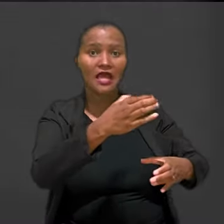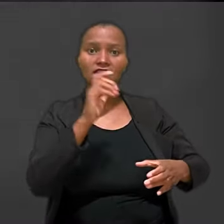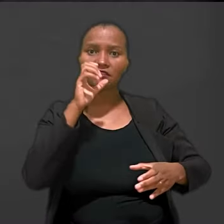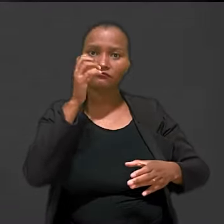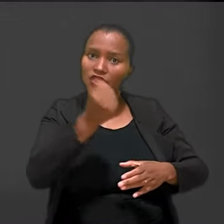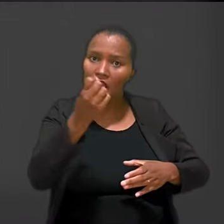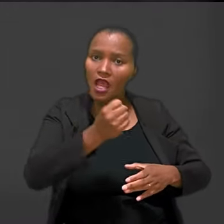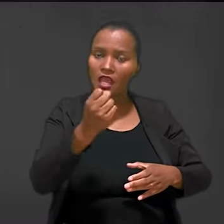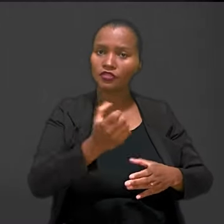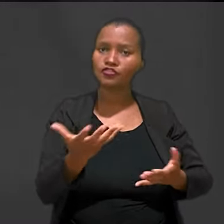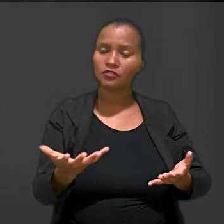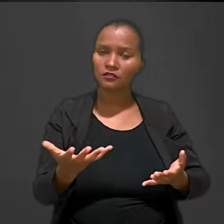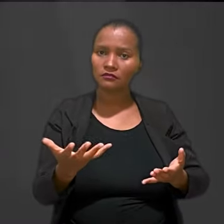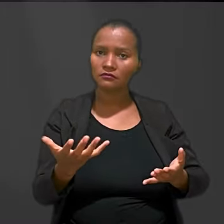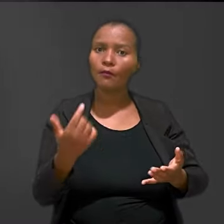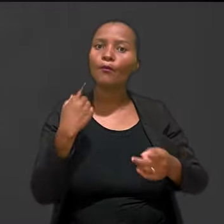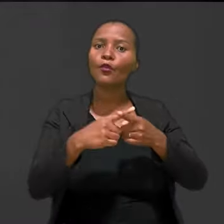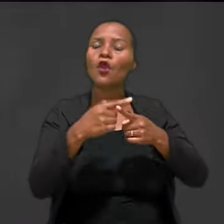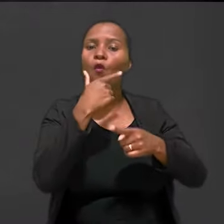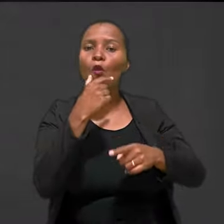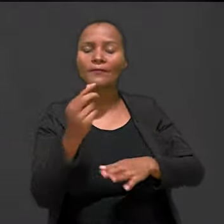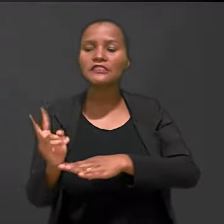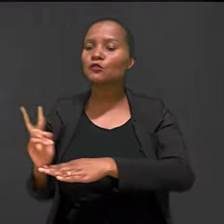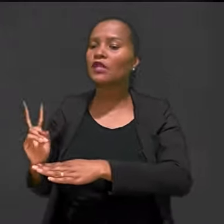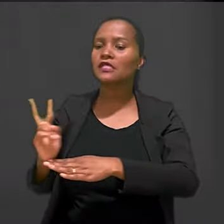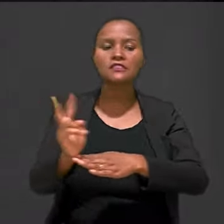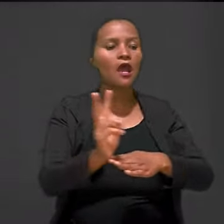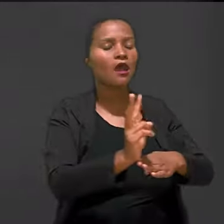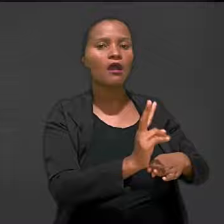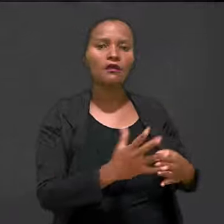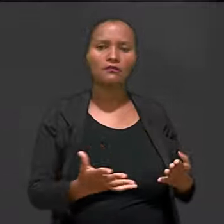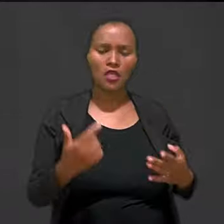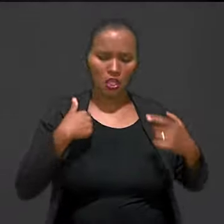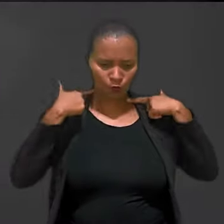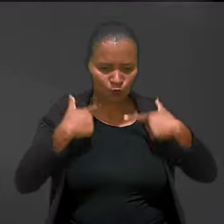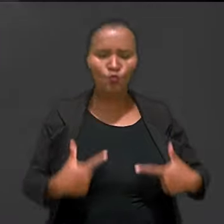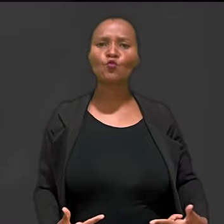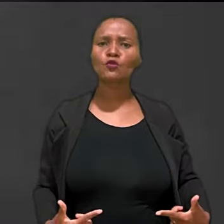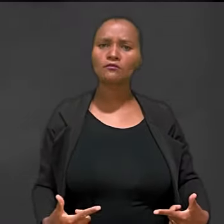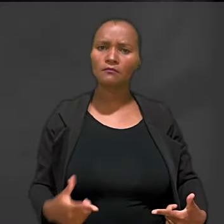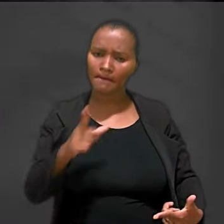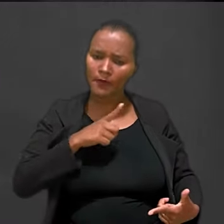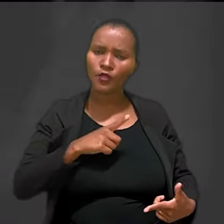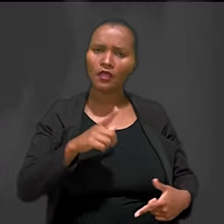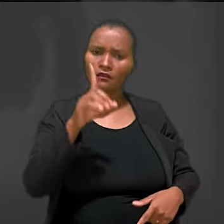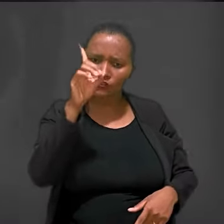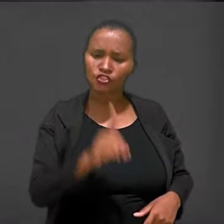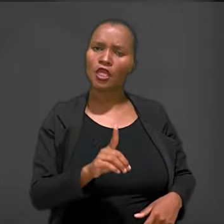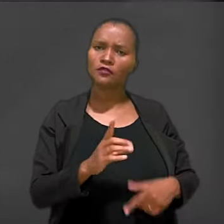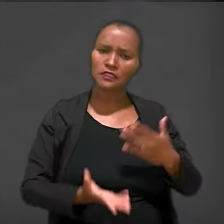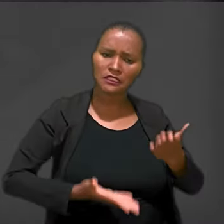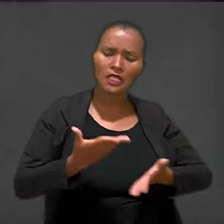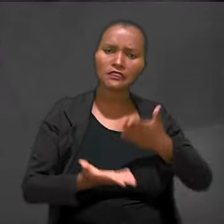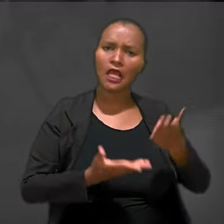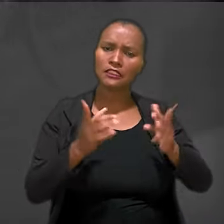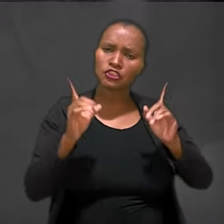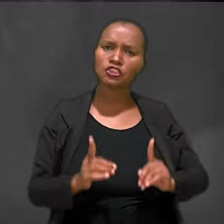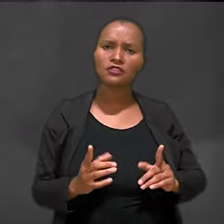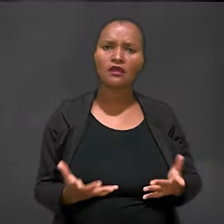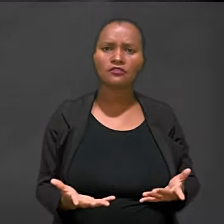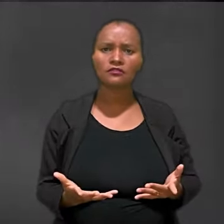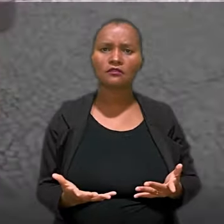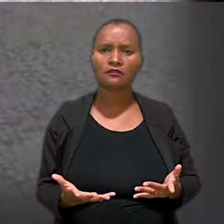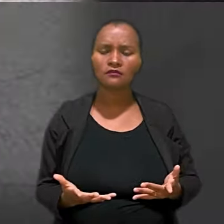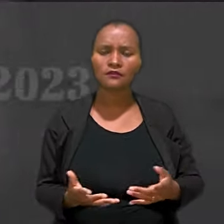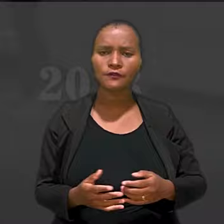perseguida pela segurança, e vim fim em ato de repúdio, nua, que é pra poder ter o direito de ser tratada com